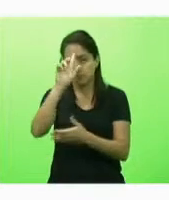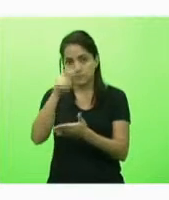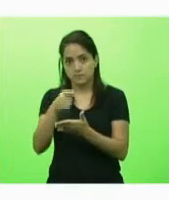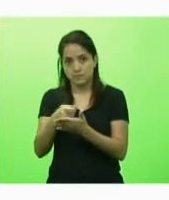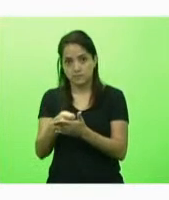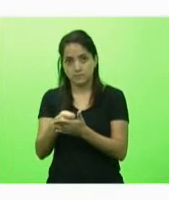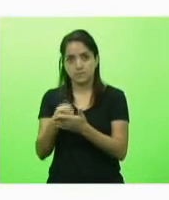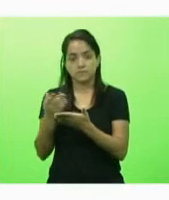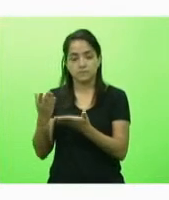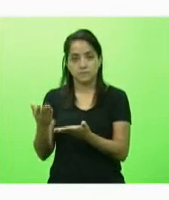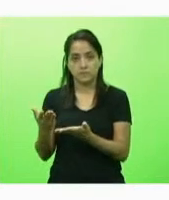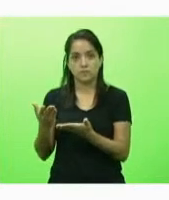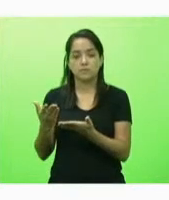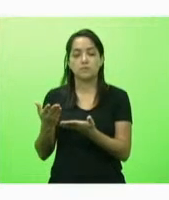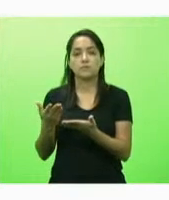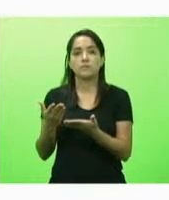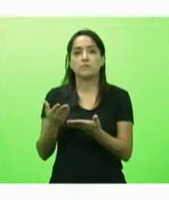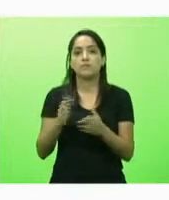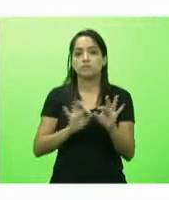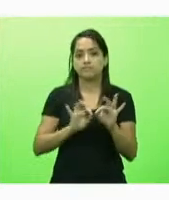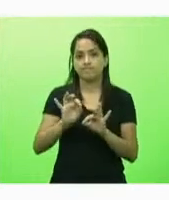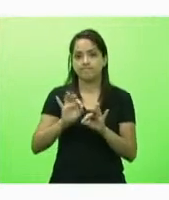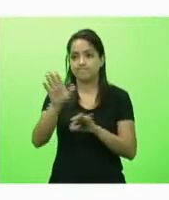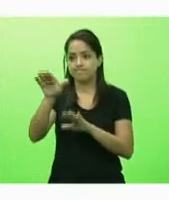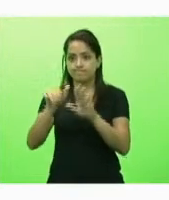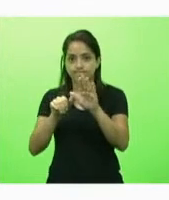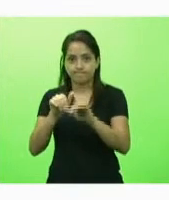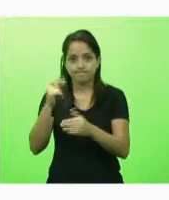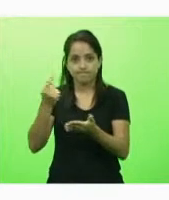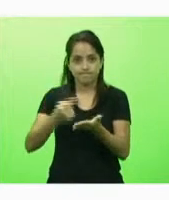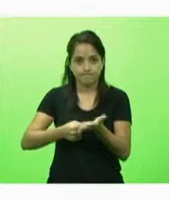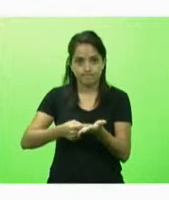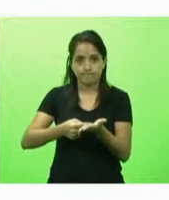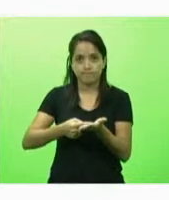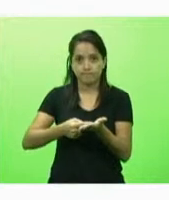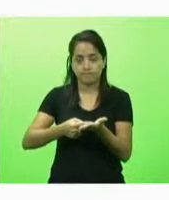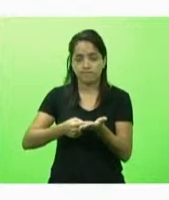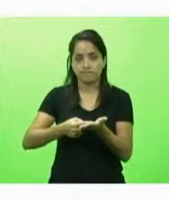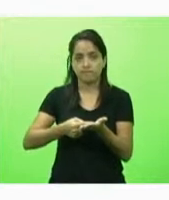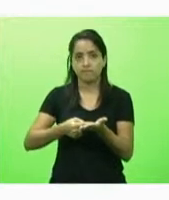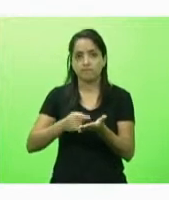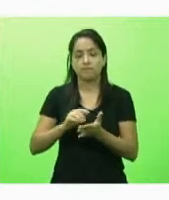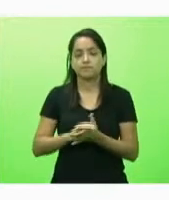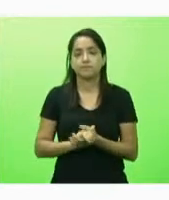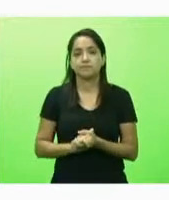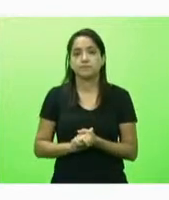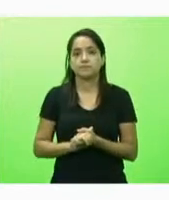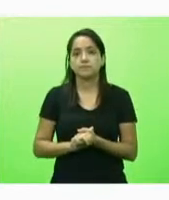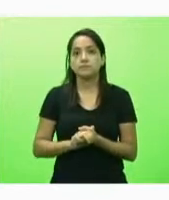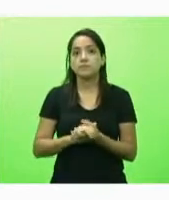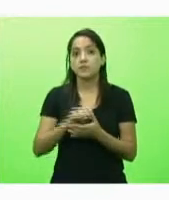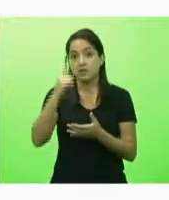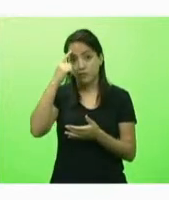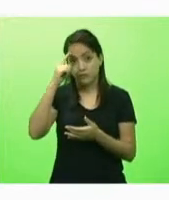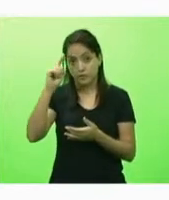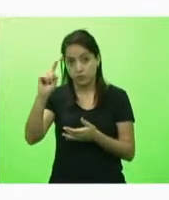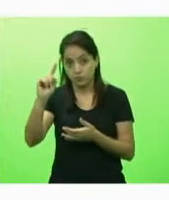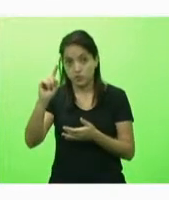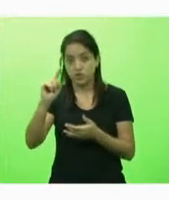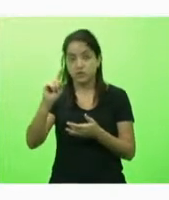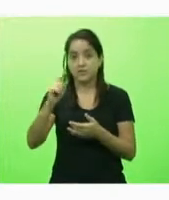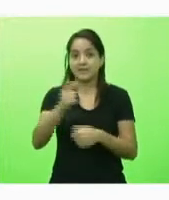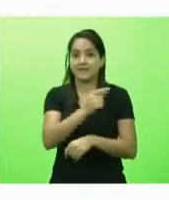nós fizemos uma convocação extraordinária para uma CIB que aconteceu no mesmo dia que as vacinas